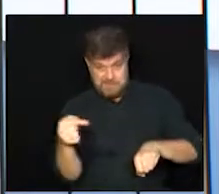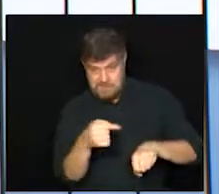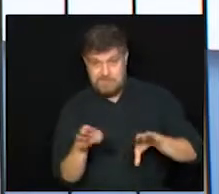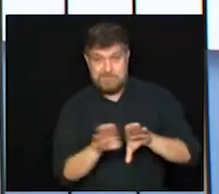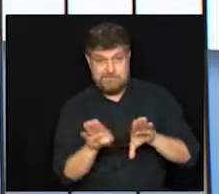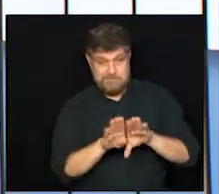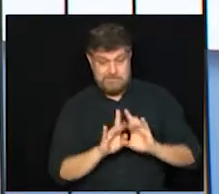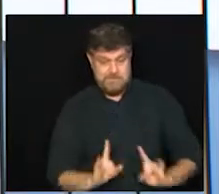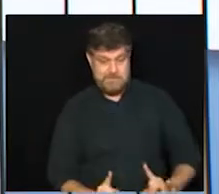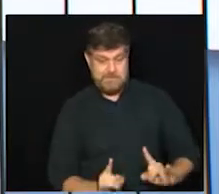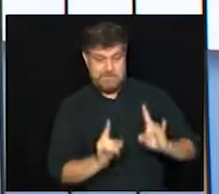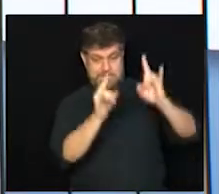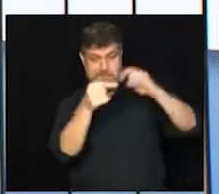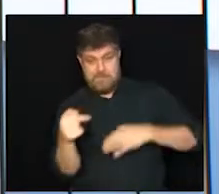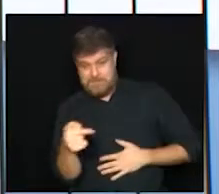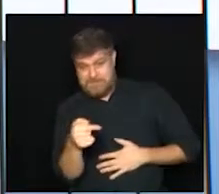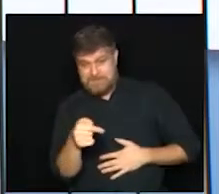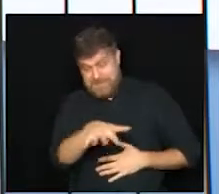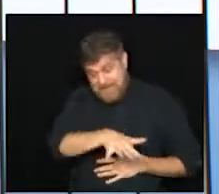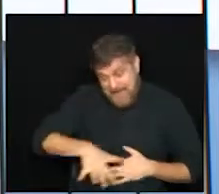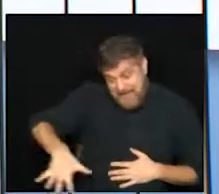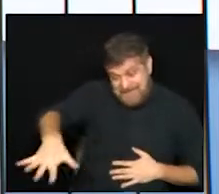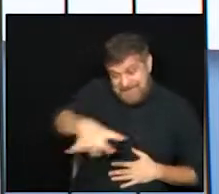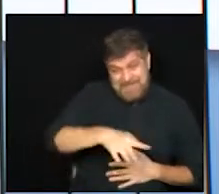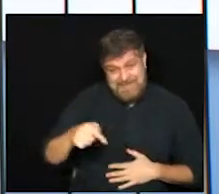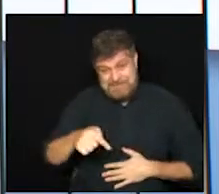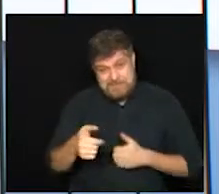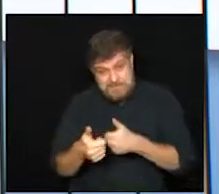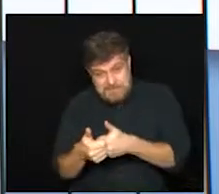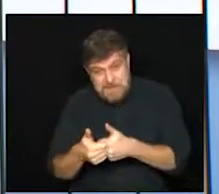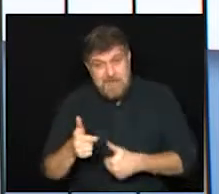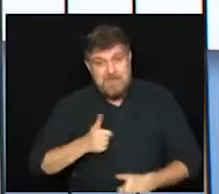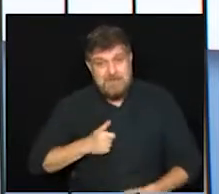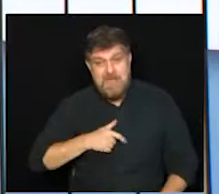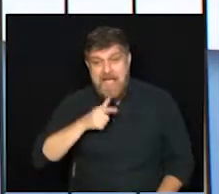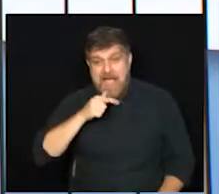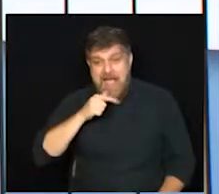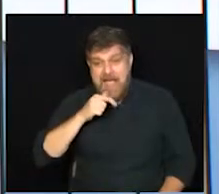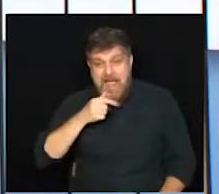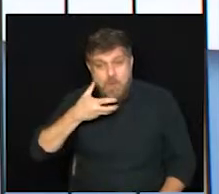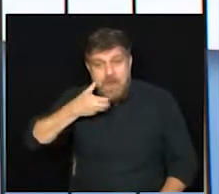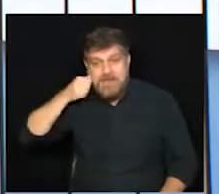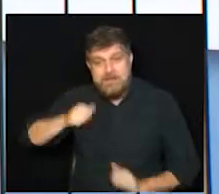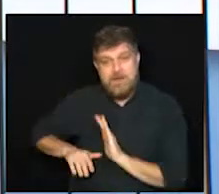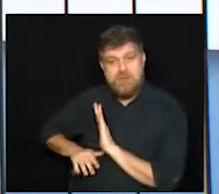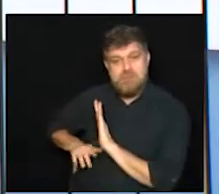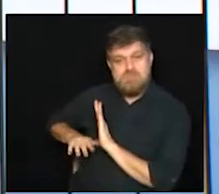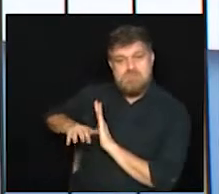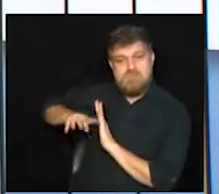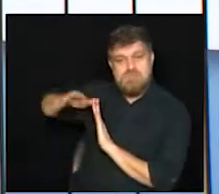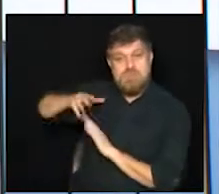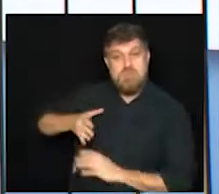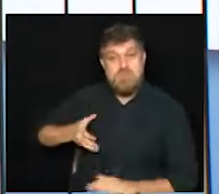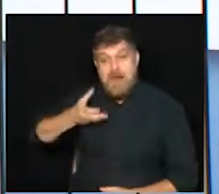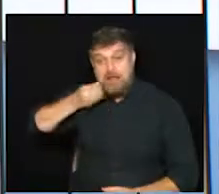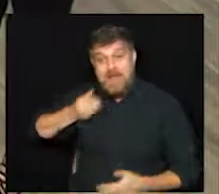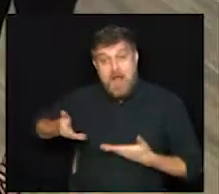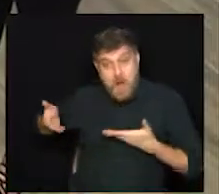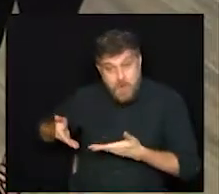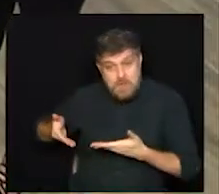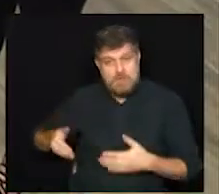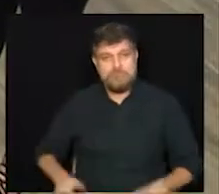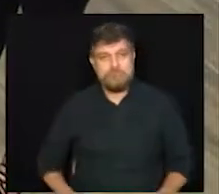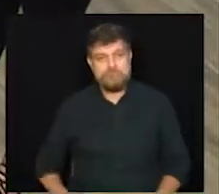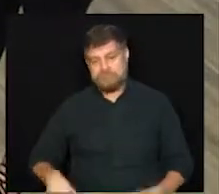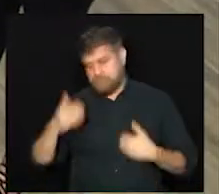edifícios que existem nessas regiões, sejam aí, façam a reserva de água hoje. Tá certo, Mirna